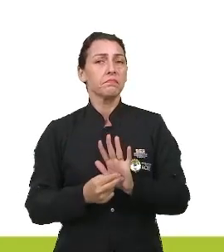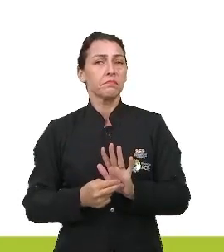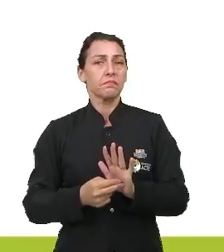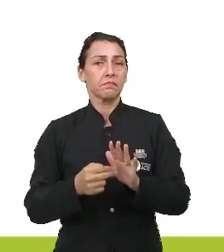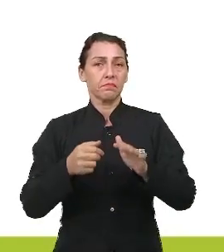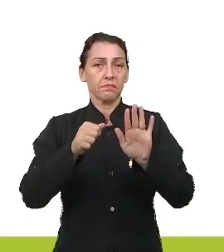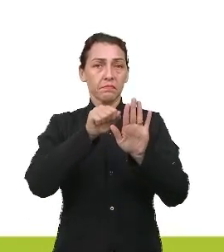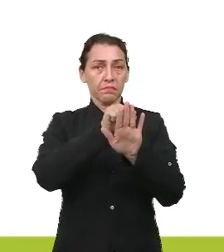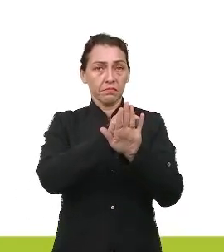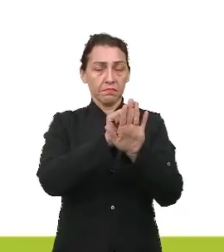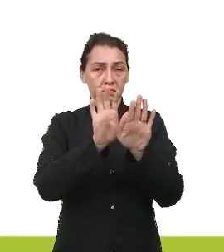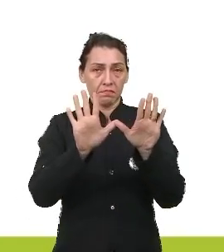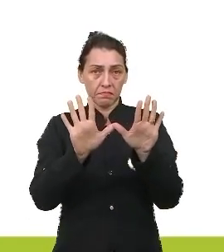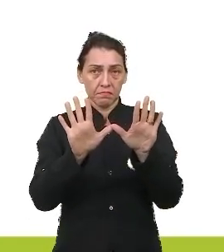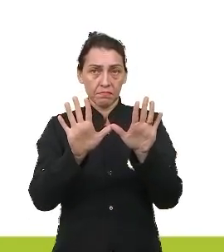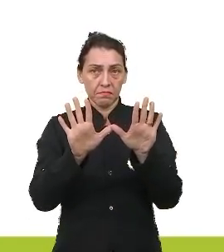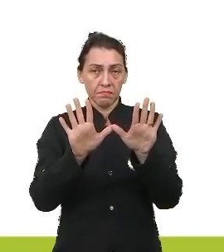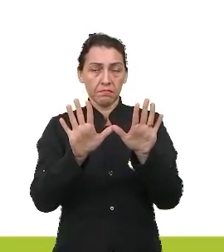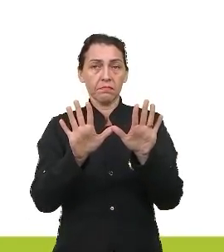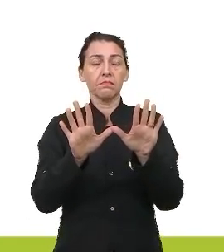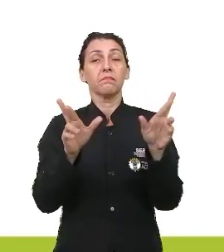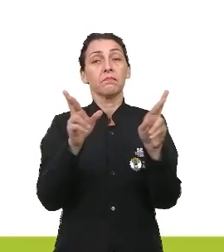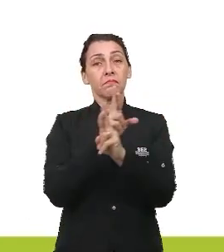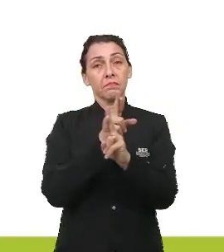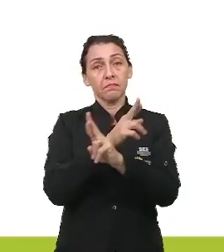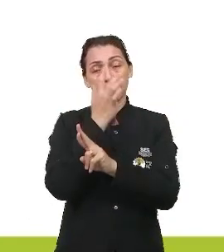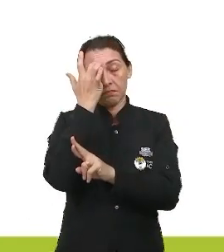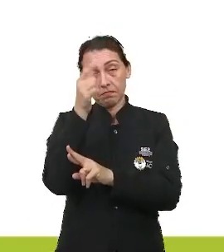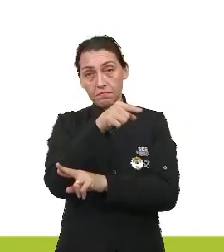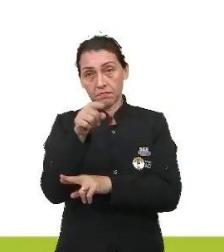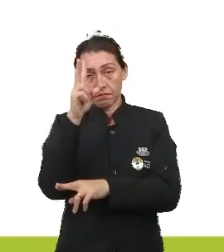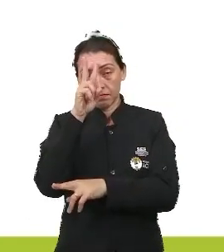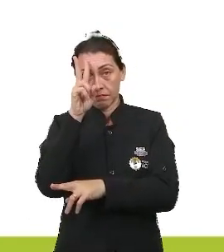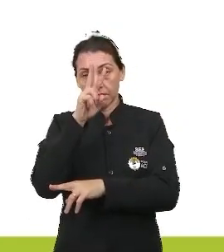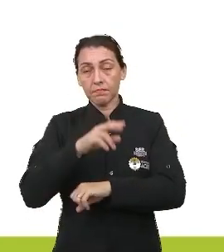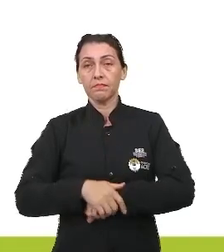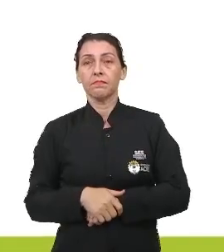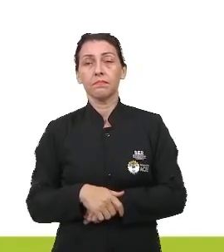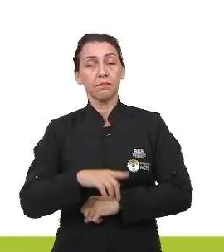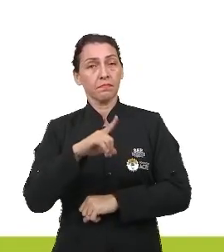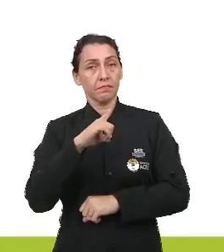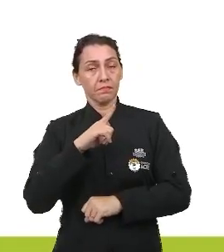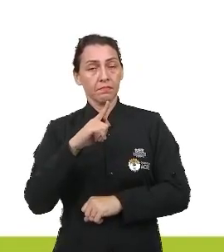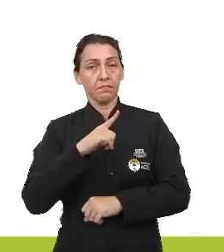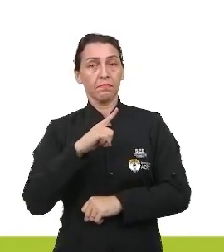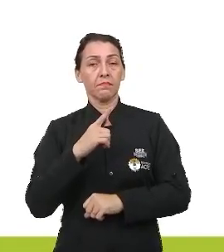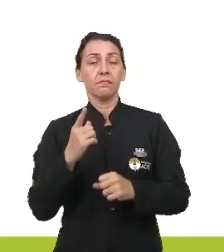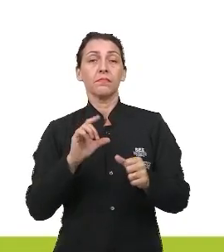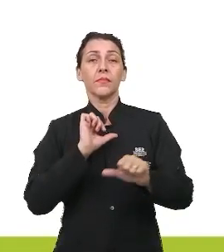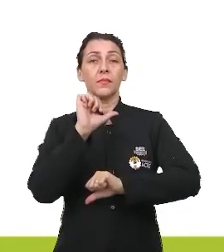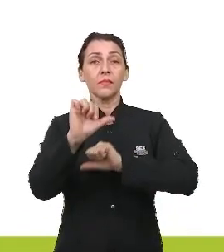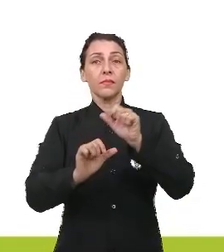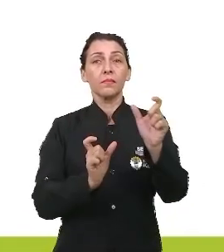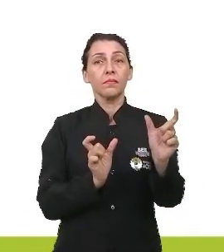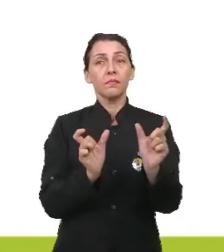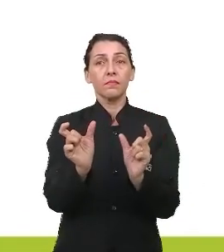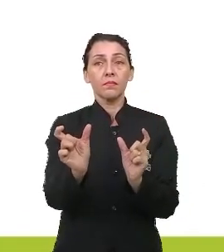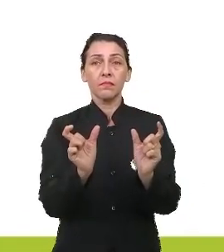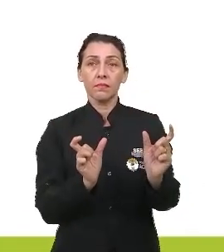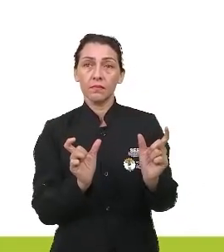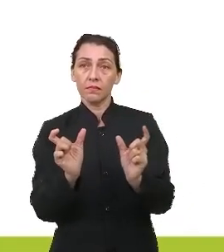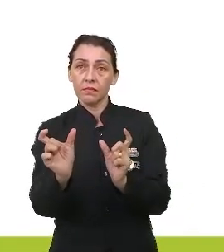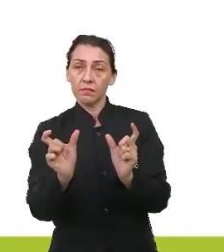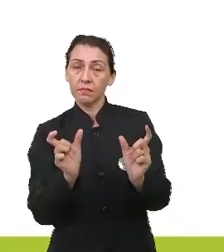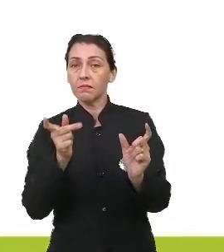figura que ela é relativamente fácil de você lembrar. Quando eu tenho uma troca de palavras para